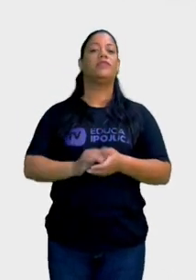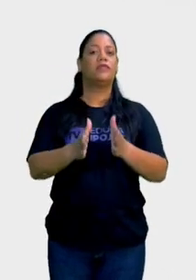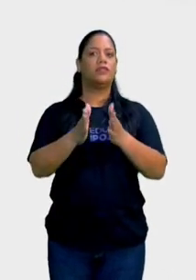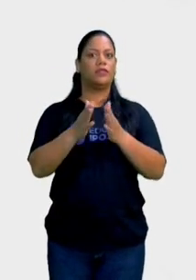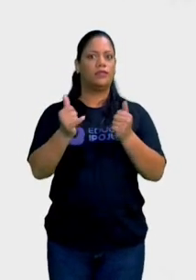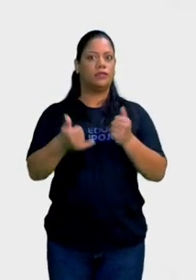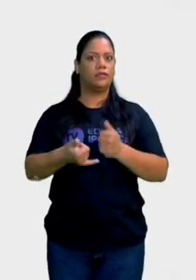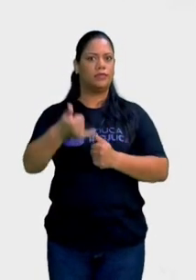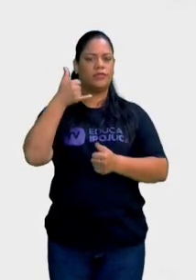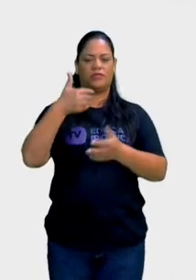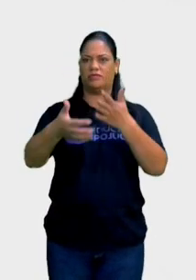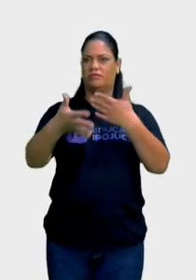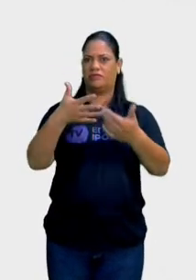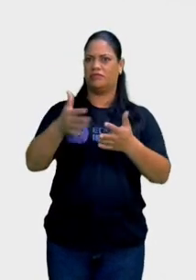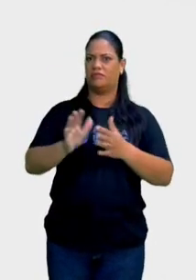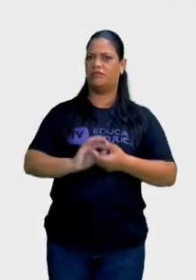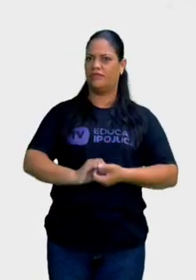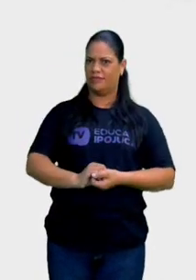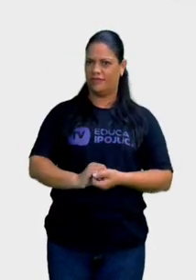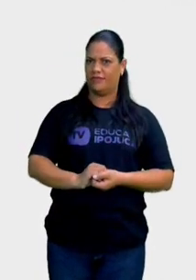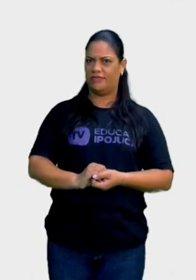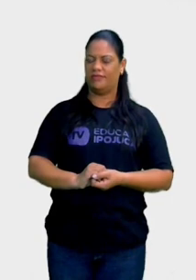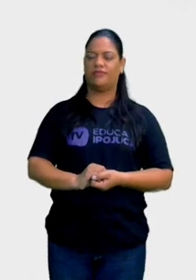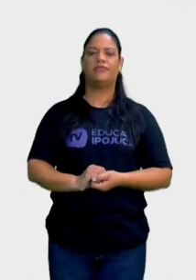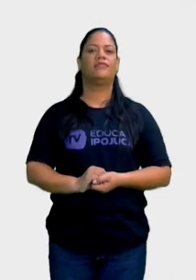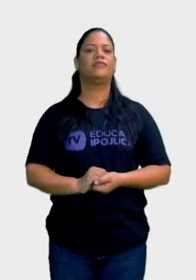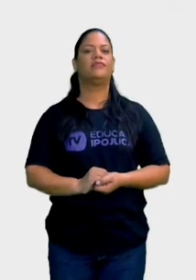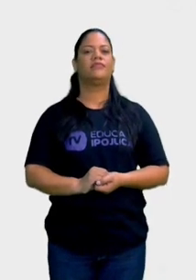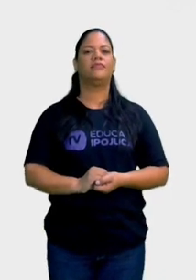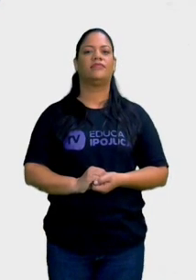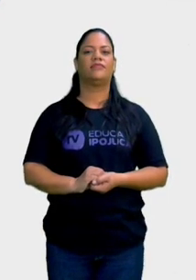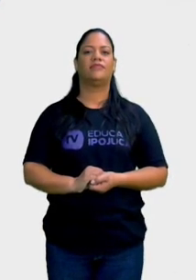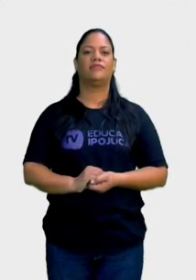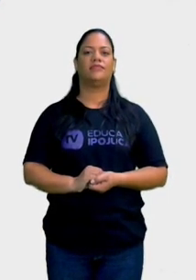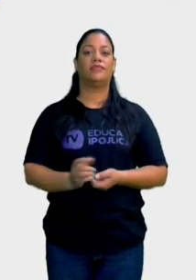Vamos voltar lá para o nosso texto para a gente ler e compreender melhor.